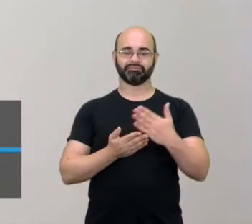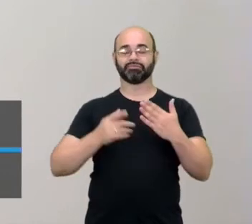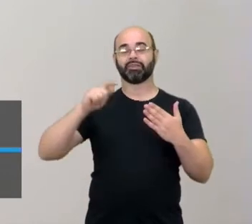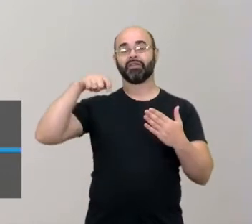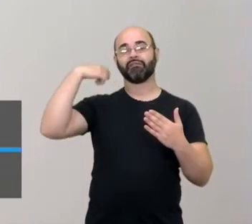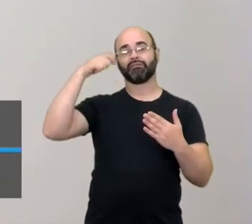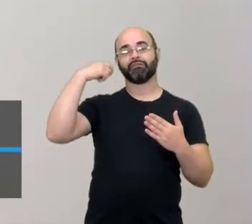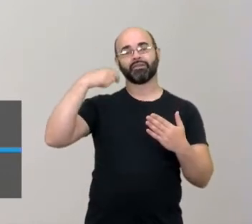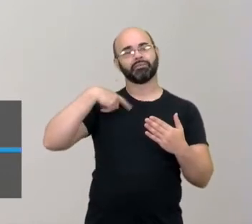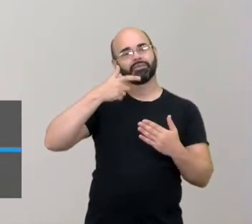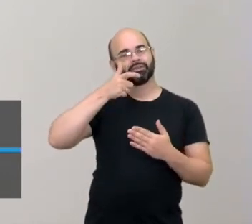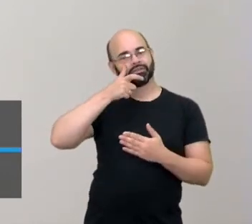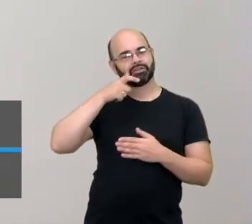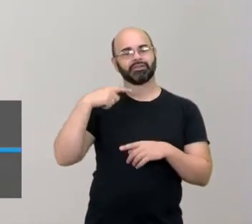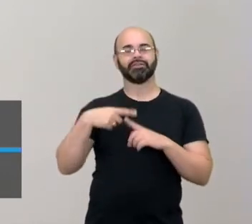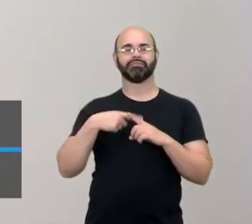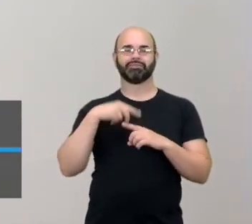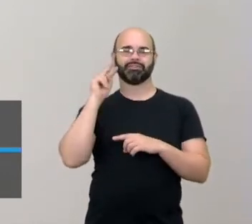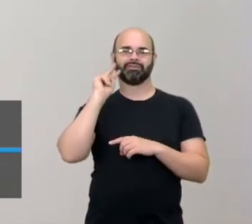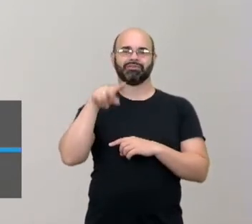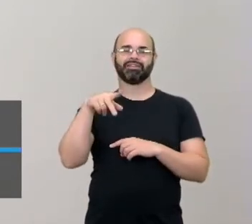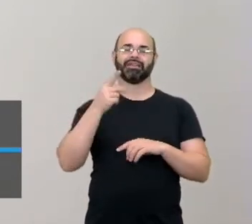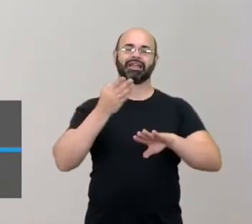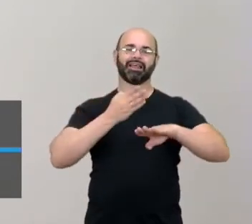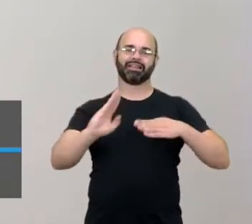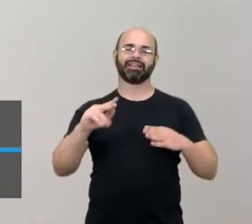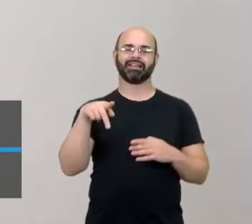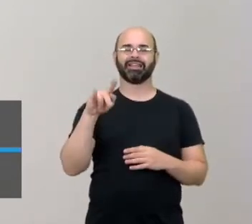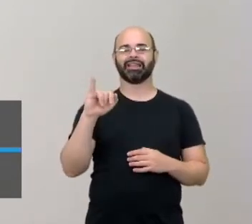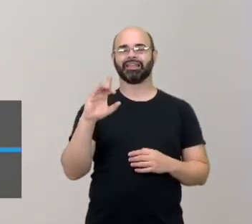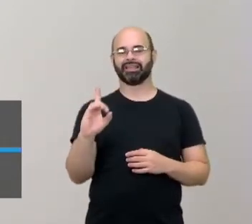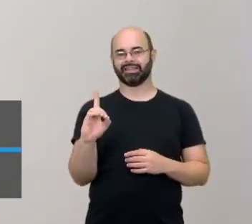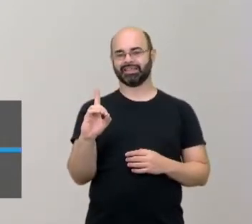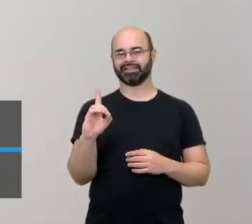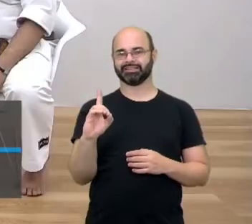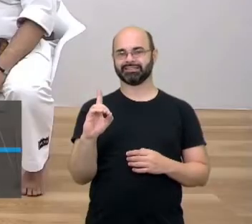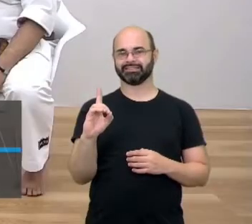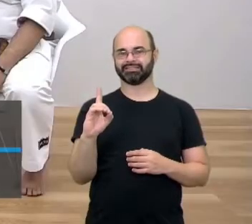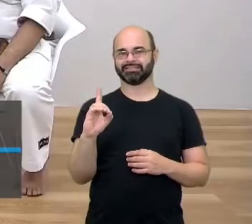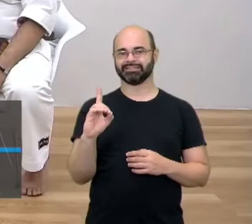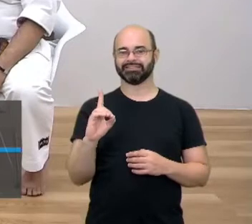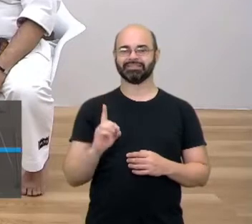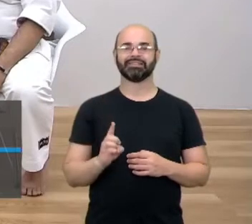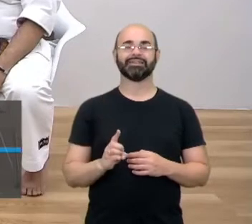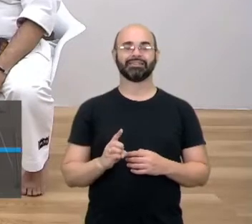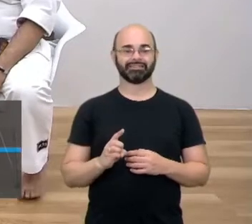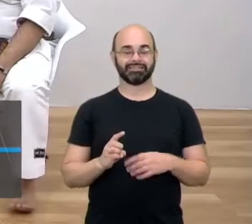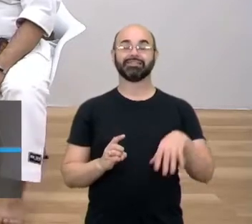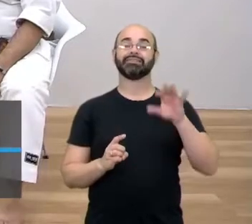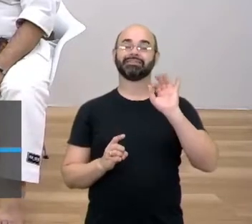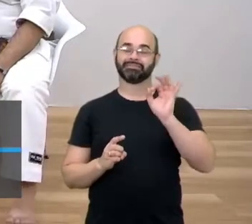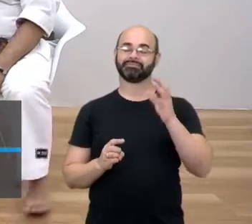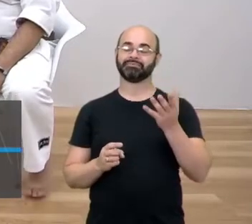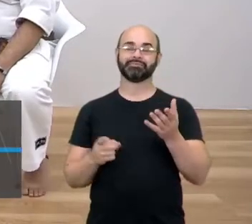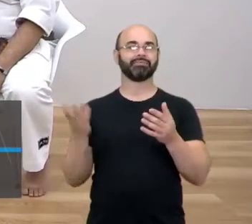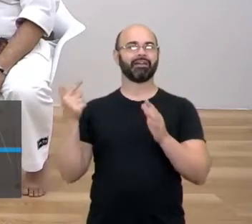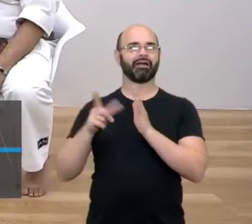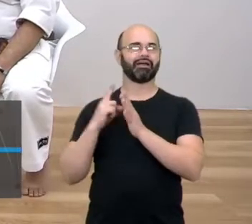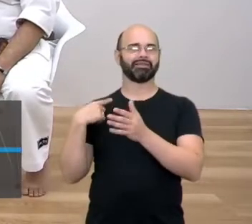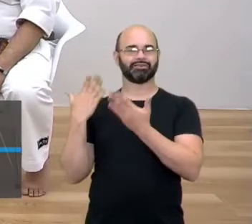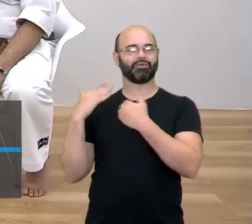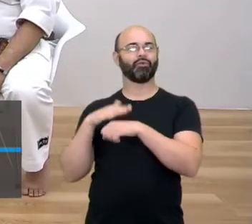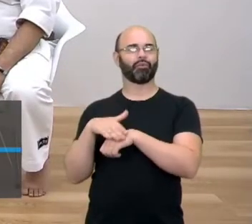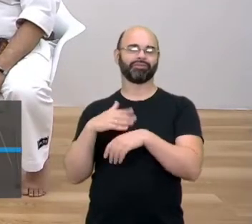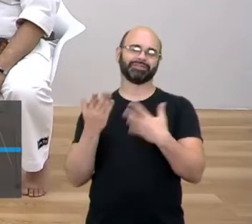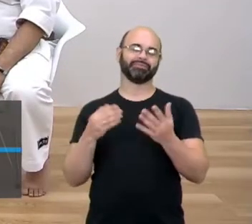Eu era criança, ficava vendo Karate Kid. Ah, que legal. A recomendação daqui, né? A gente recomendou. E daí minha